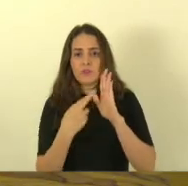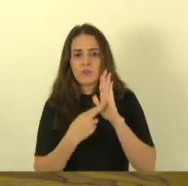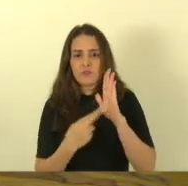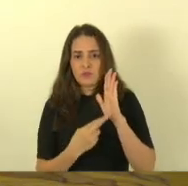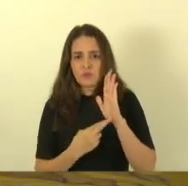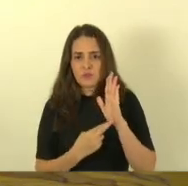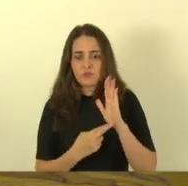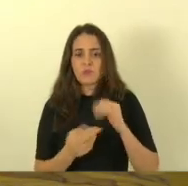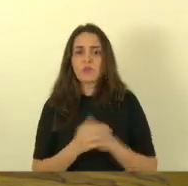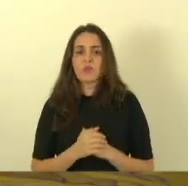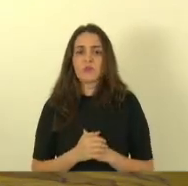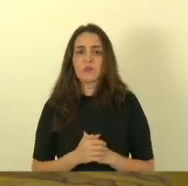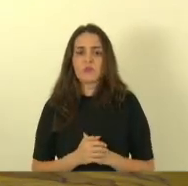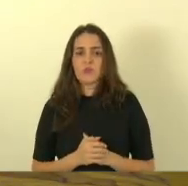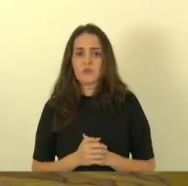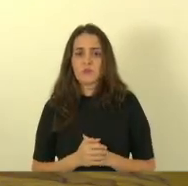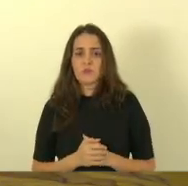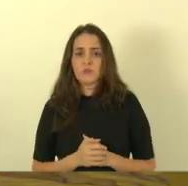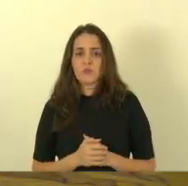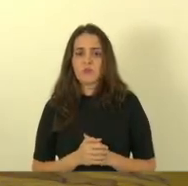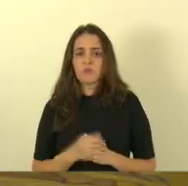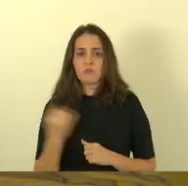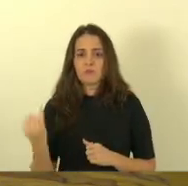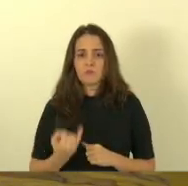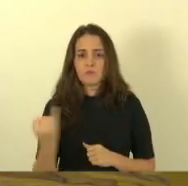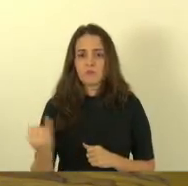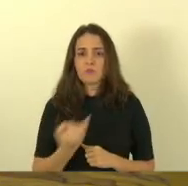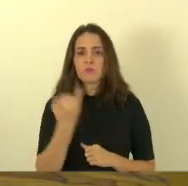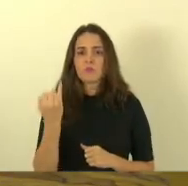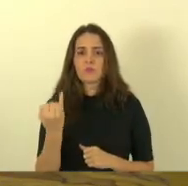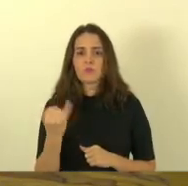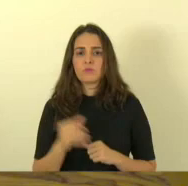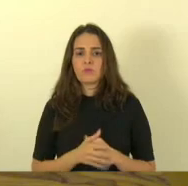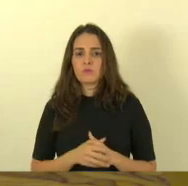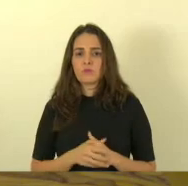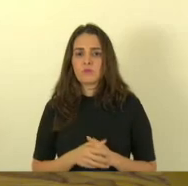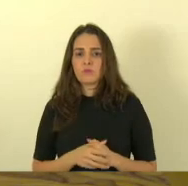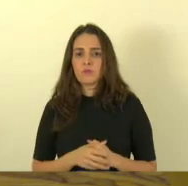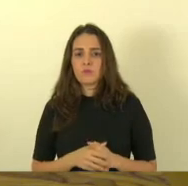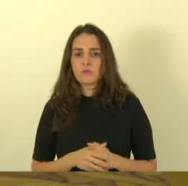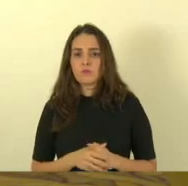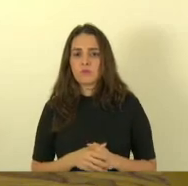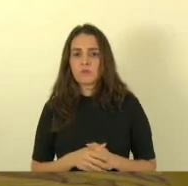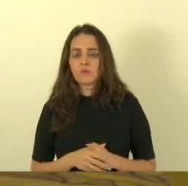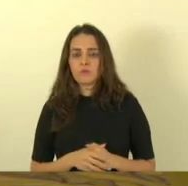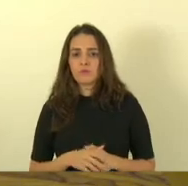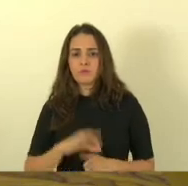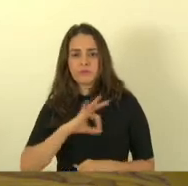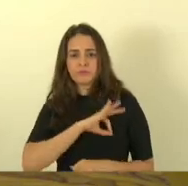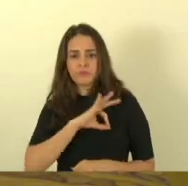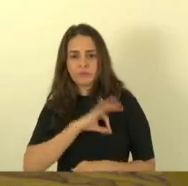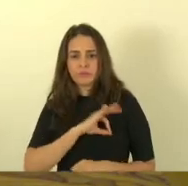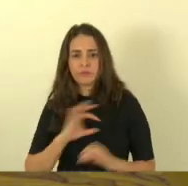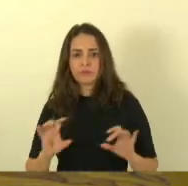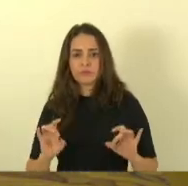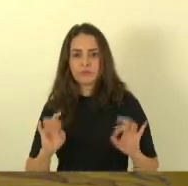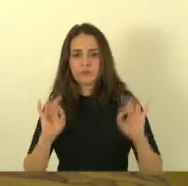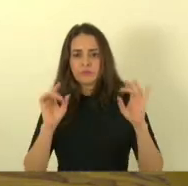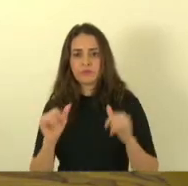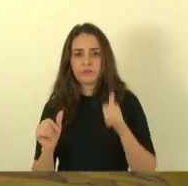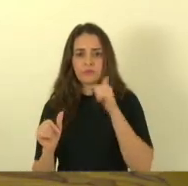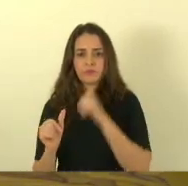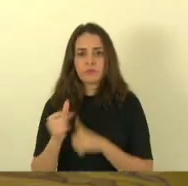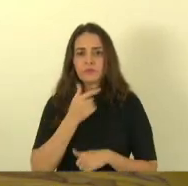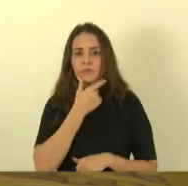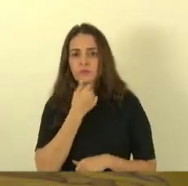montada, valoroso regimento, esses nobres policiais, homens e